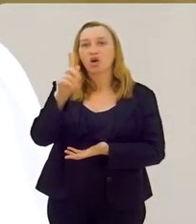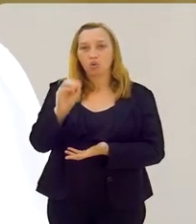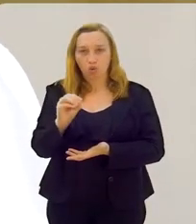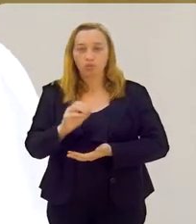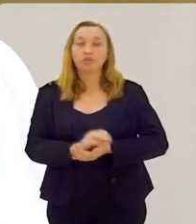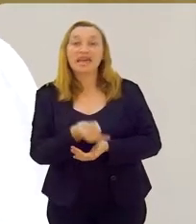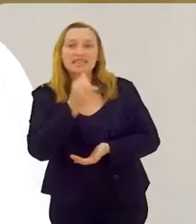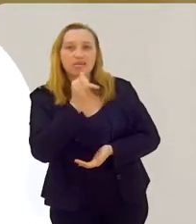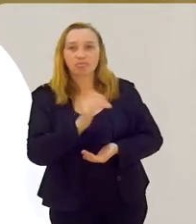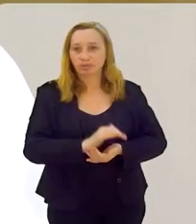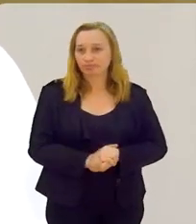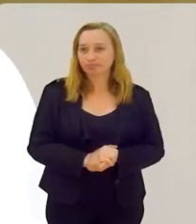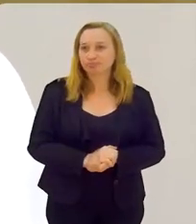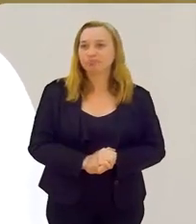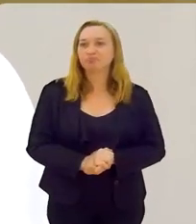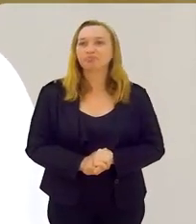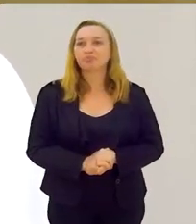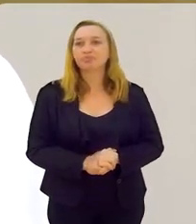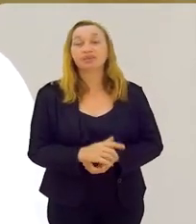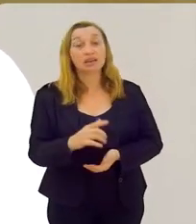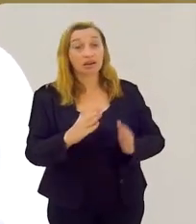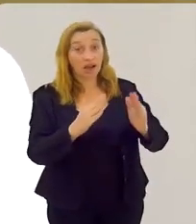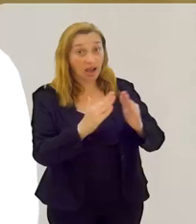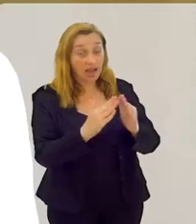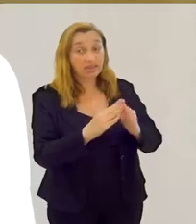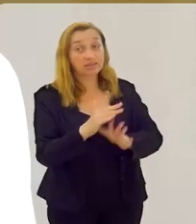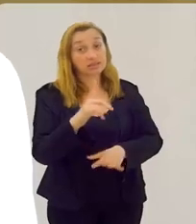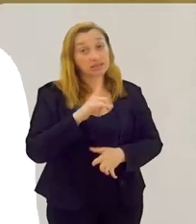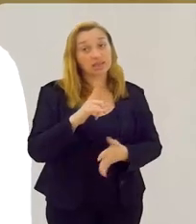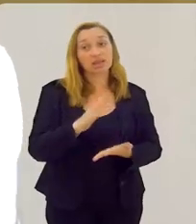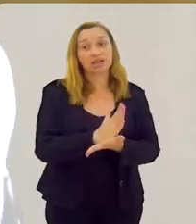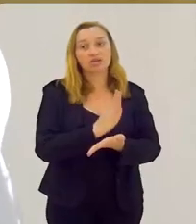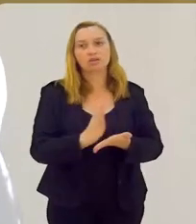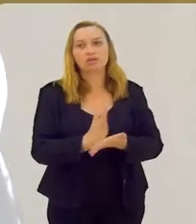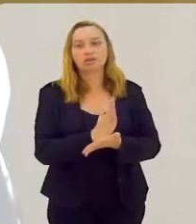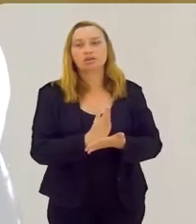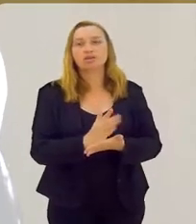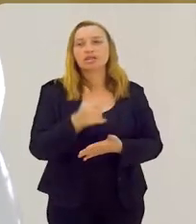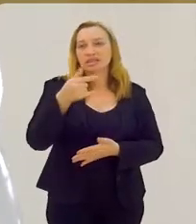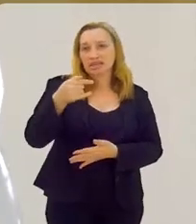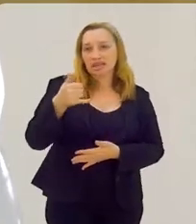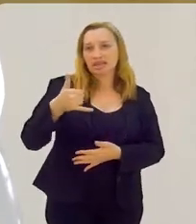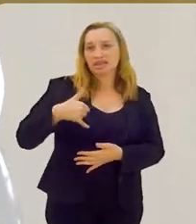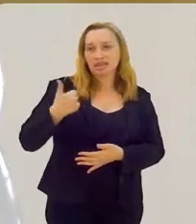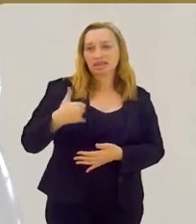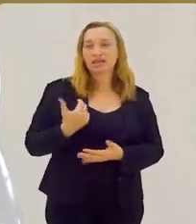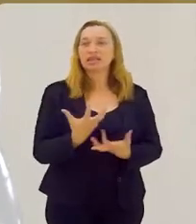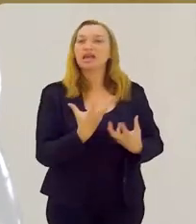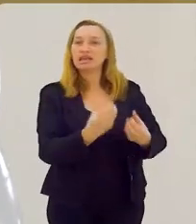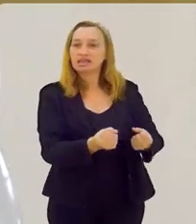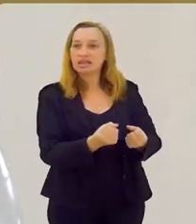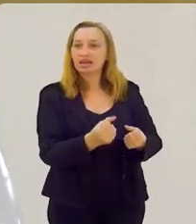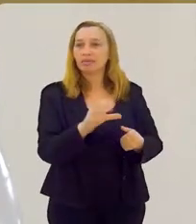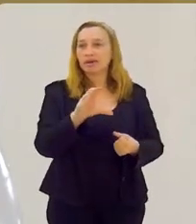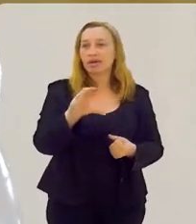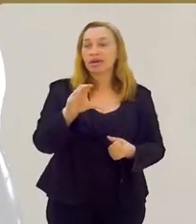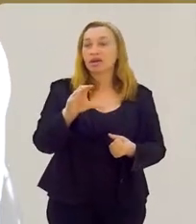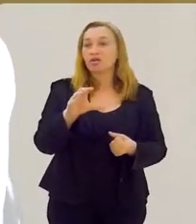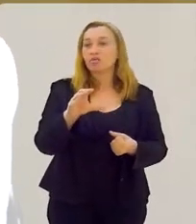ele, por exemplo, existem casas que, quando ele paga os sete anos, ele recebe aquele cargo.